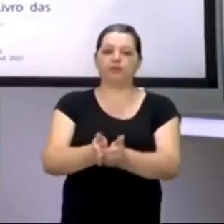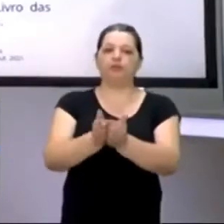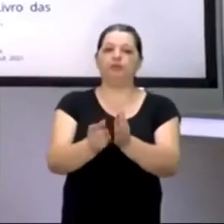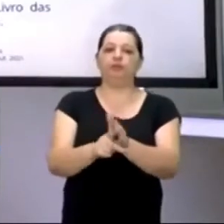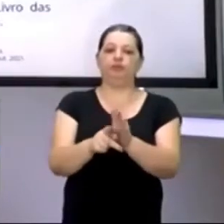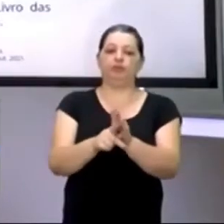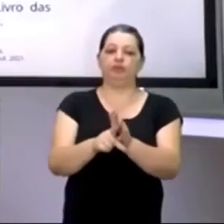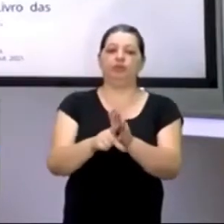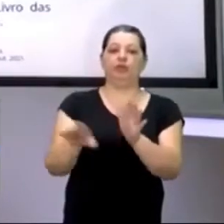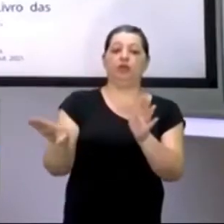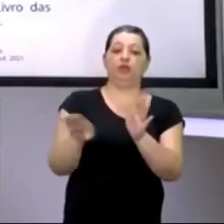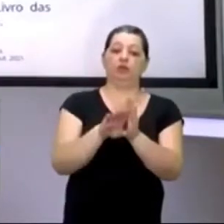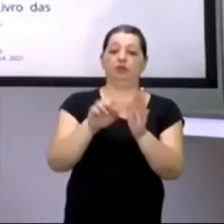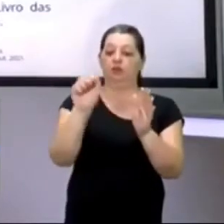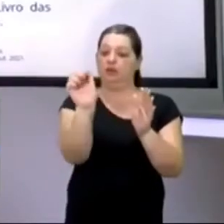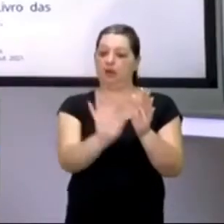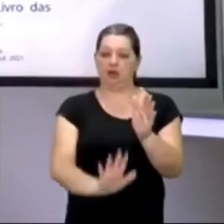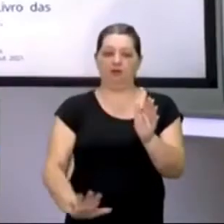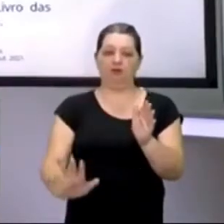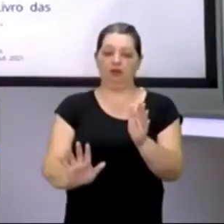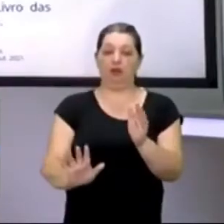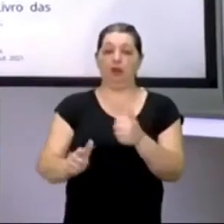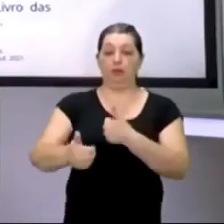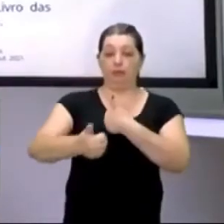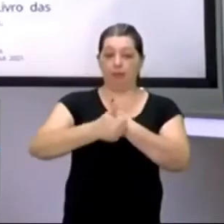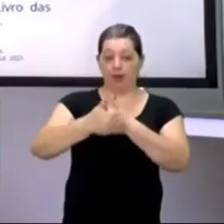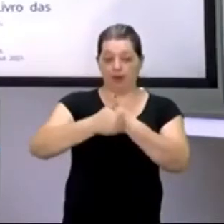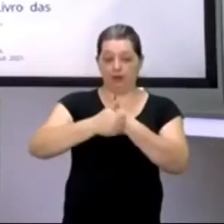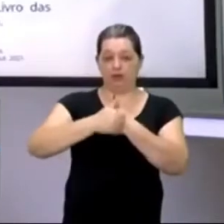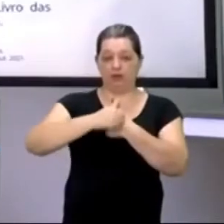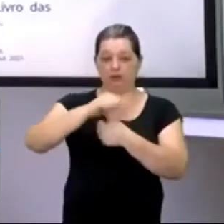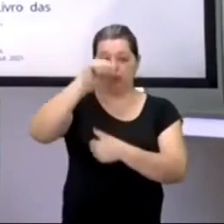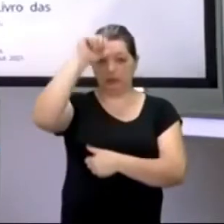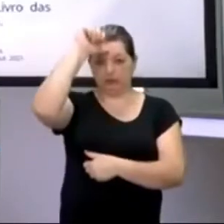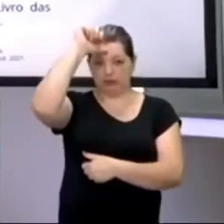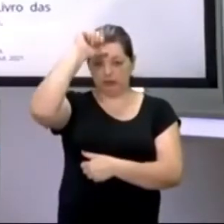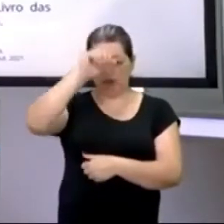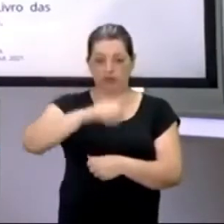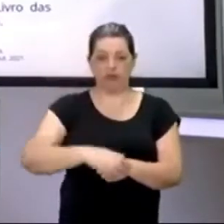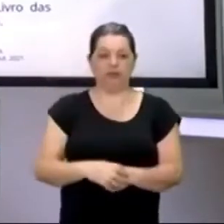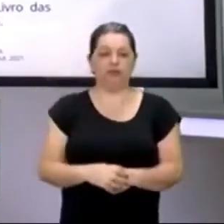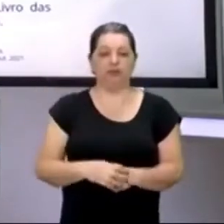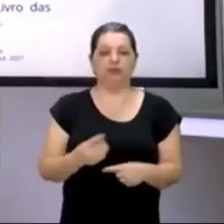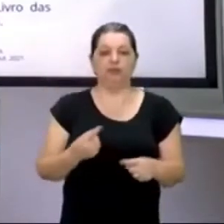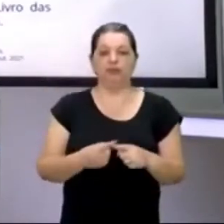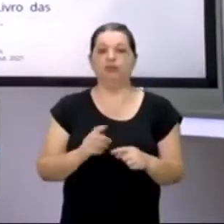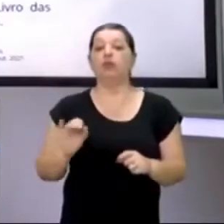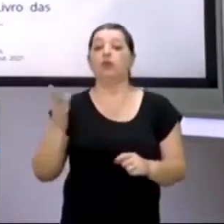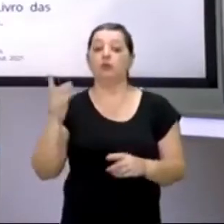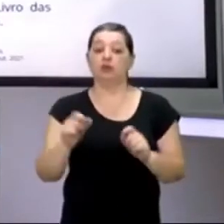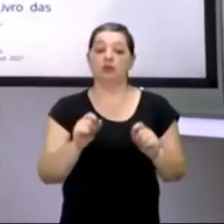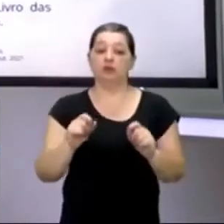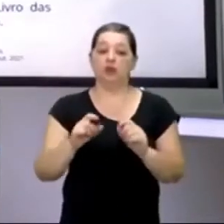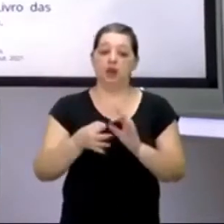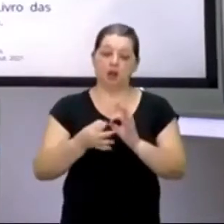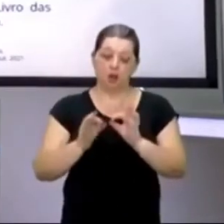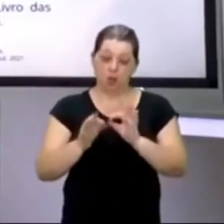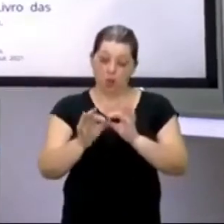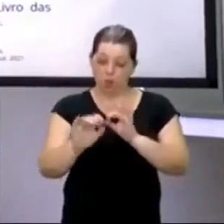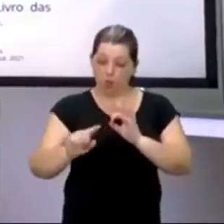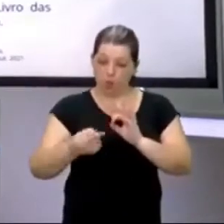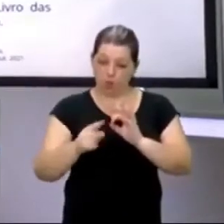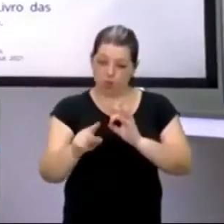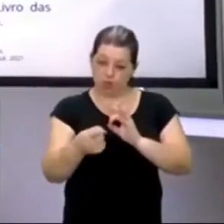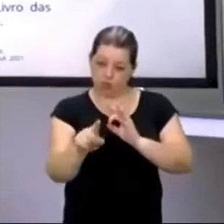África, chegando onde são as Índias. Então, o acontece? Cada vez indo mais para longe, mais para longe, mais para